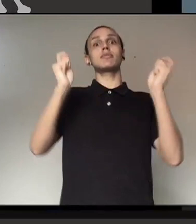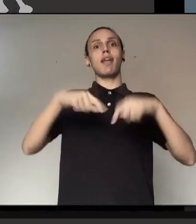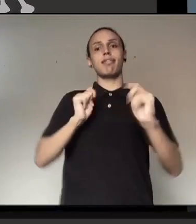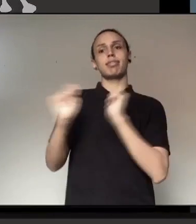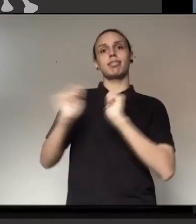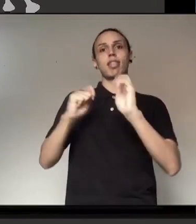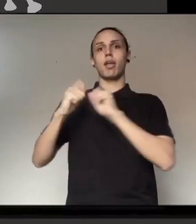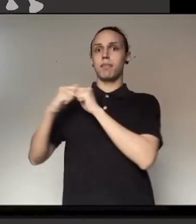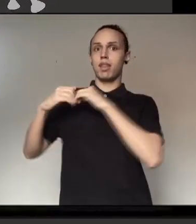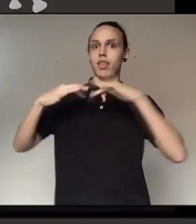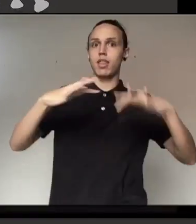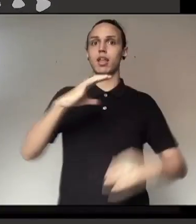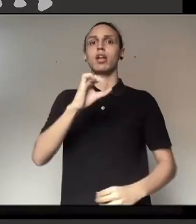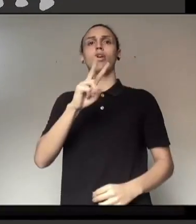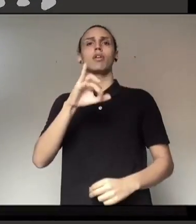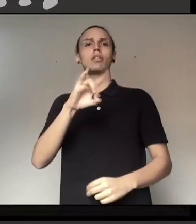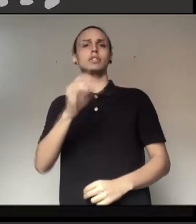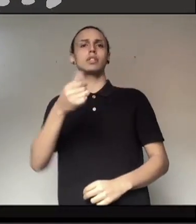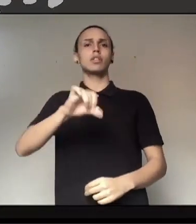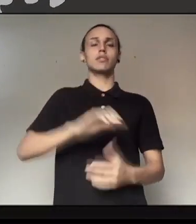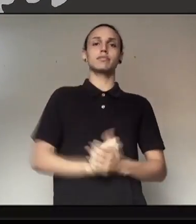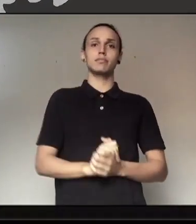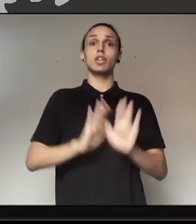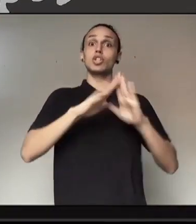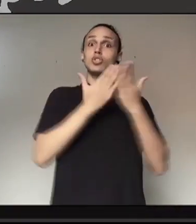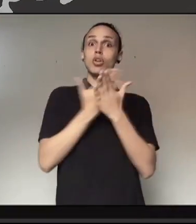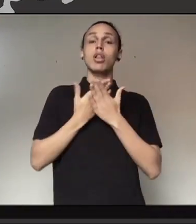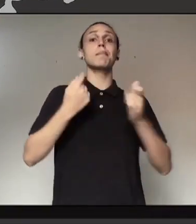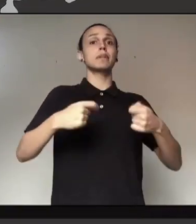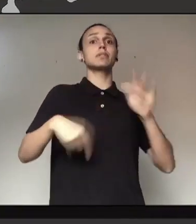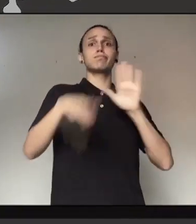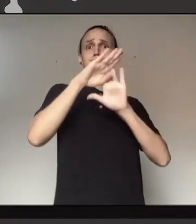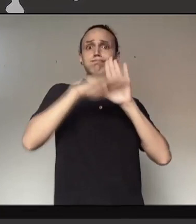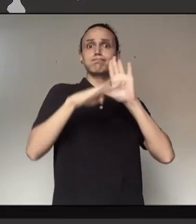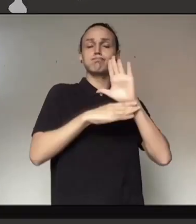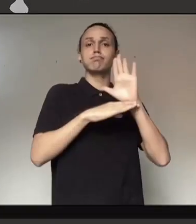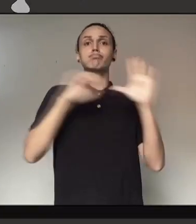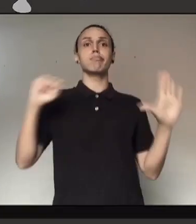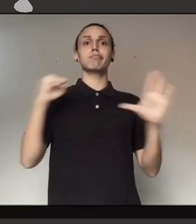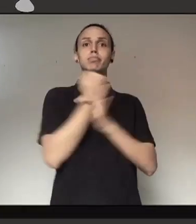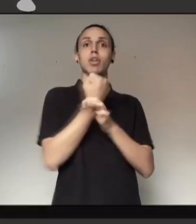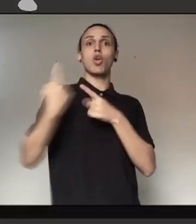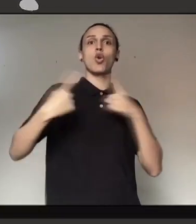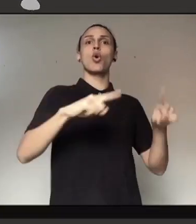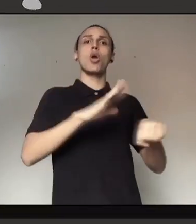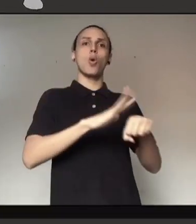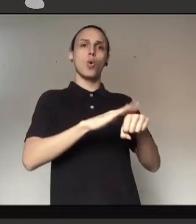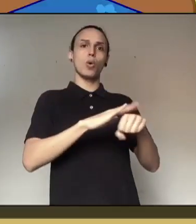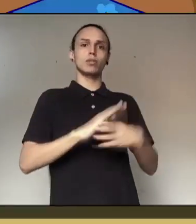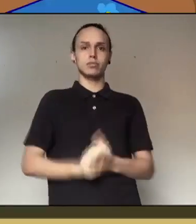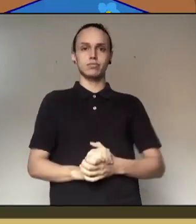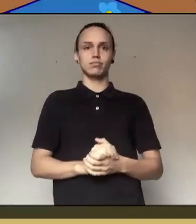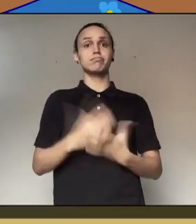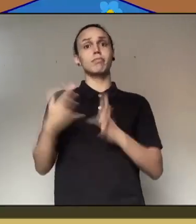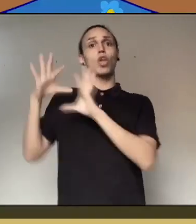Para retornar com as suas atividades presenciais, mesmo quando a pandemia de covid-19 estiver controlada,